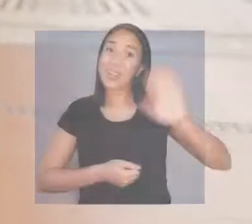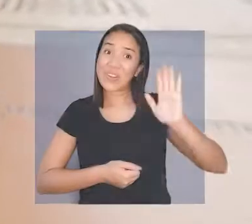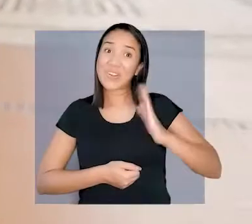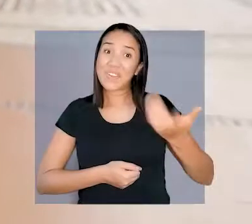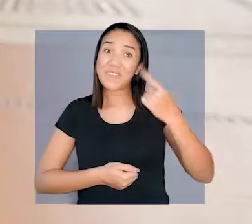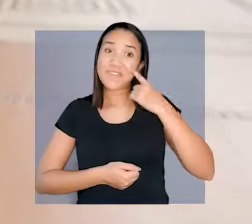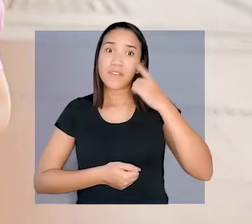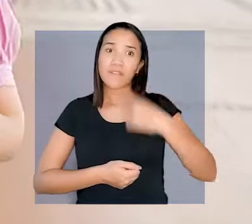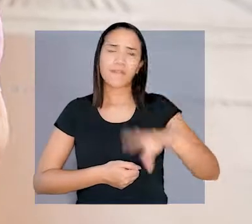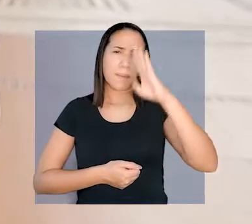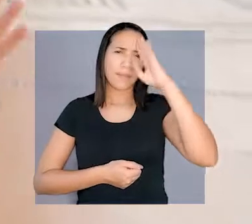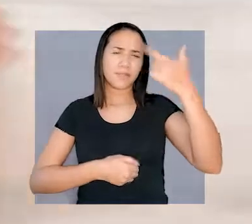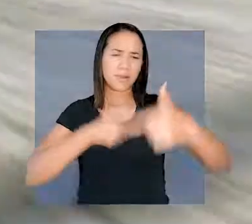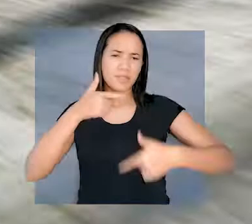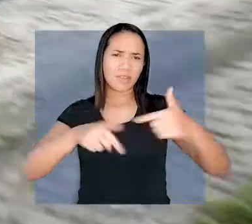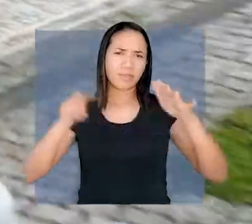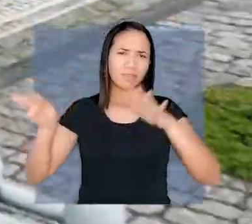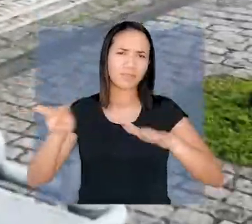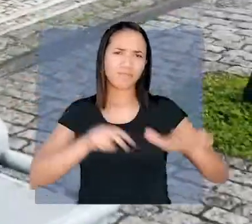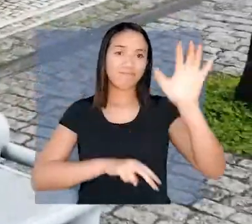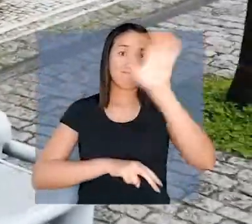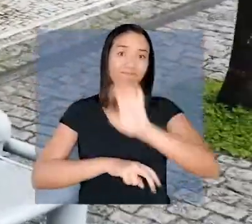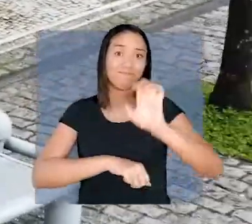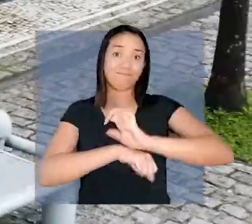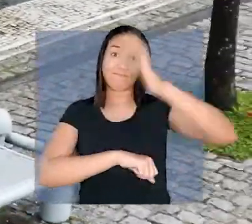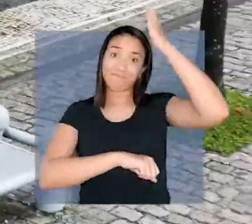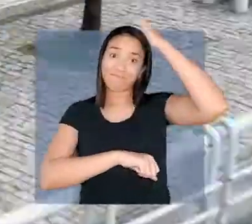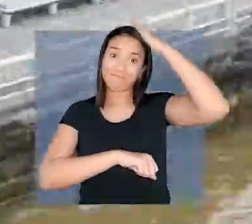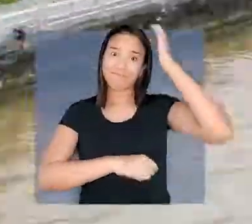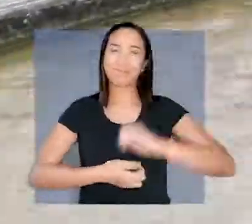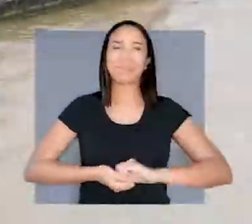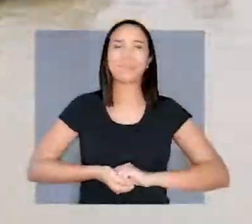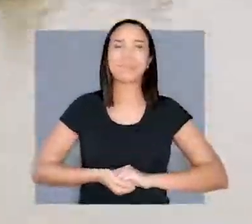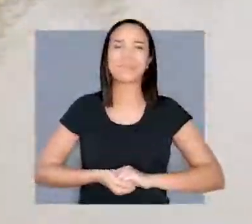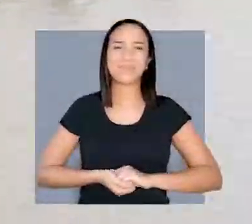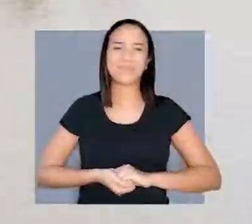Olá, vamos ver as ações de destaque desta semana por todo o Pará.